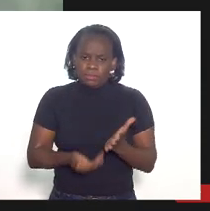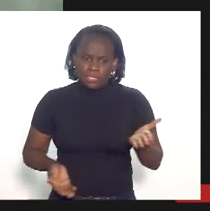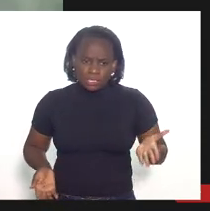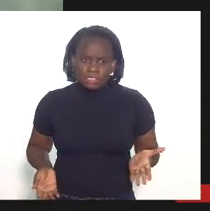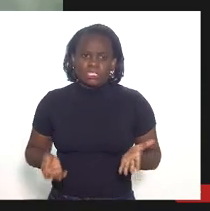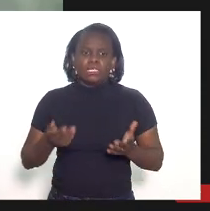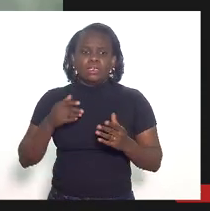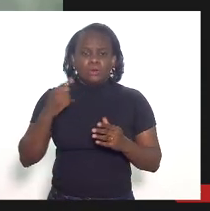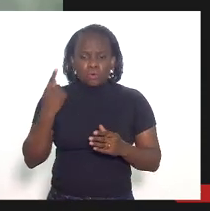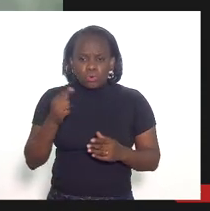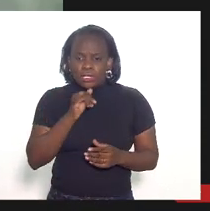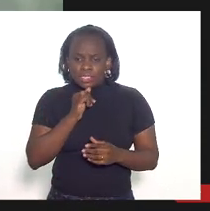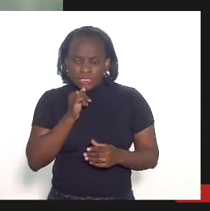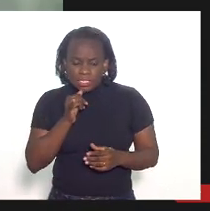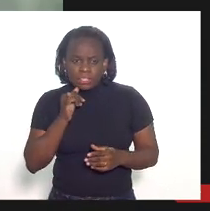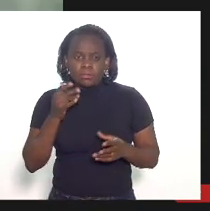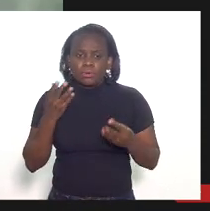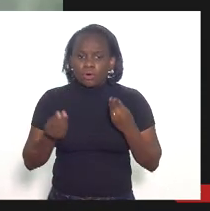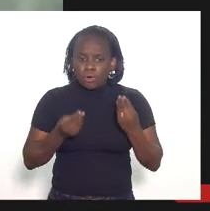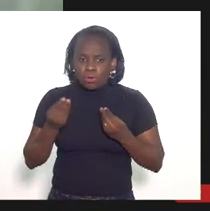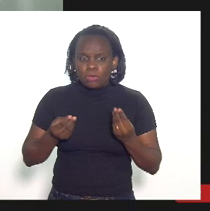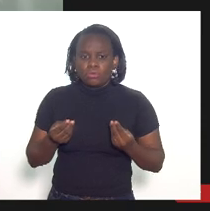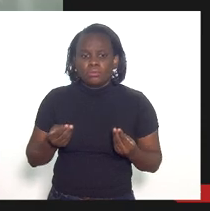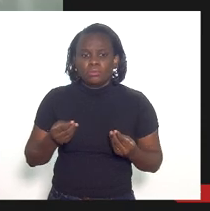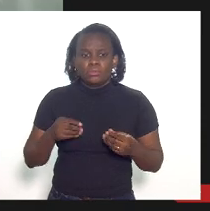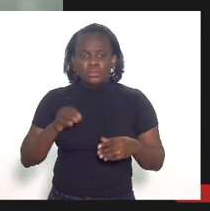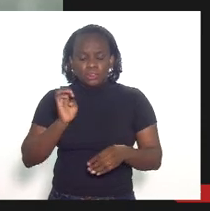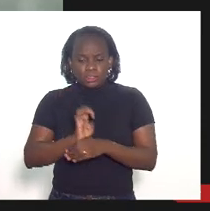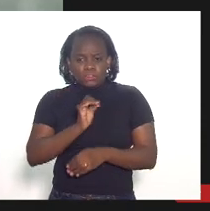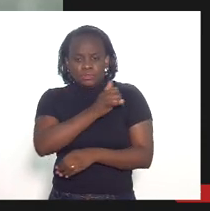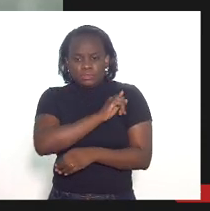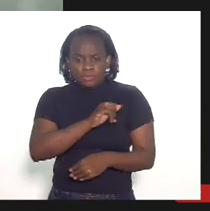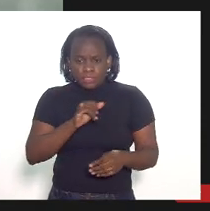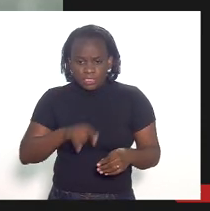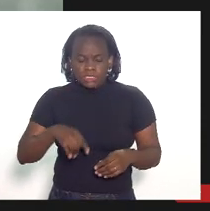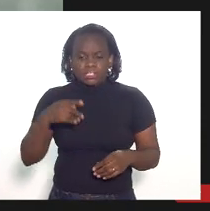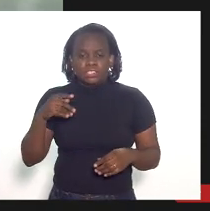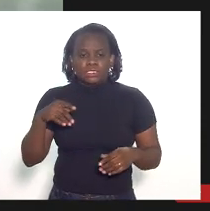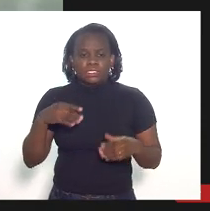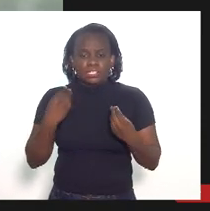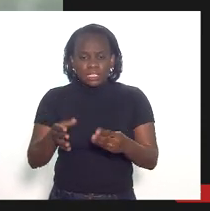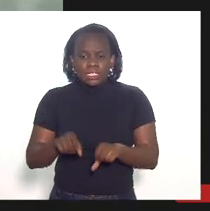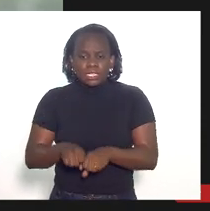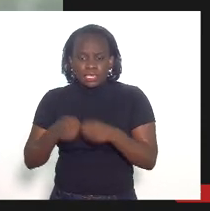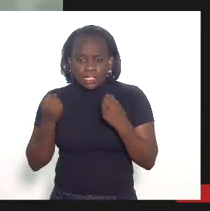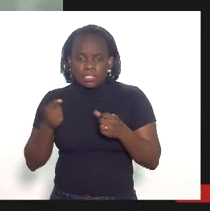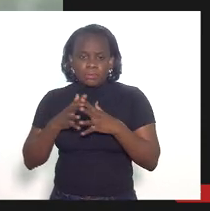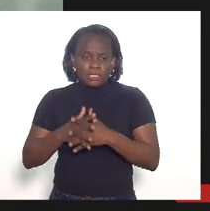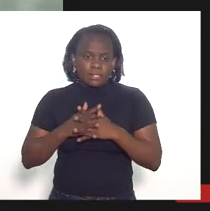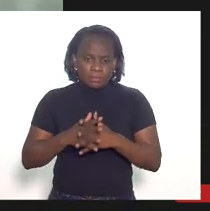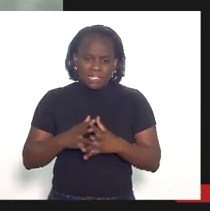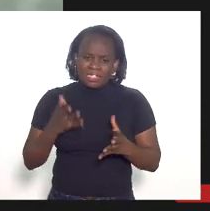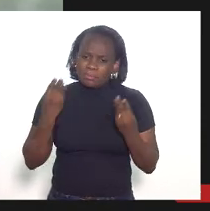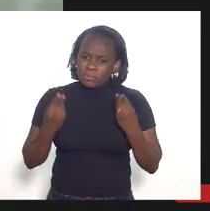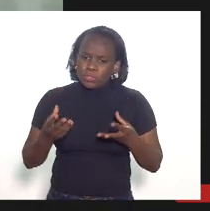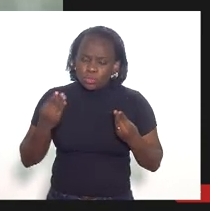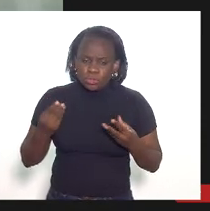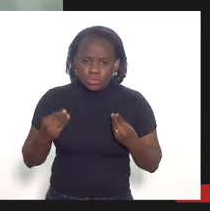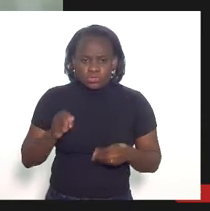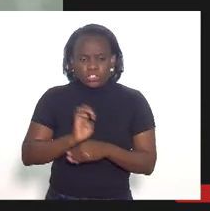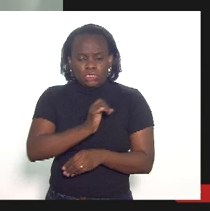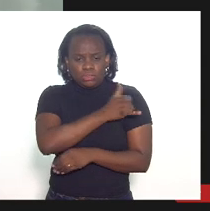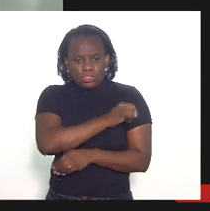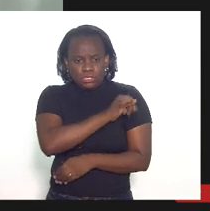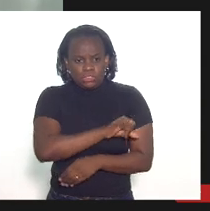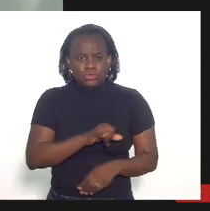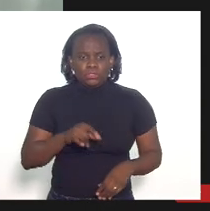em apenas mais um exemplo de como que o nosso pacto federativo prejudica de forma exagerada o estado